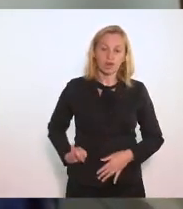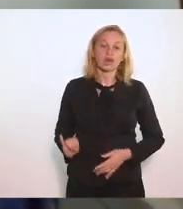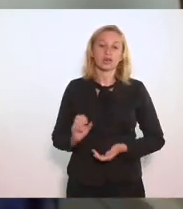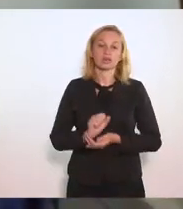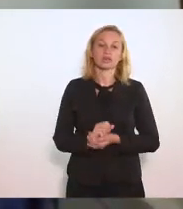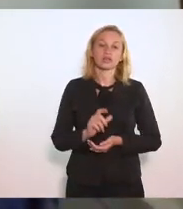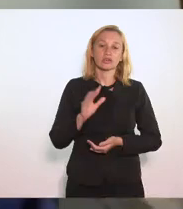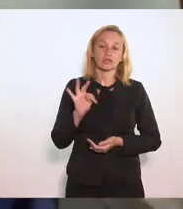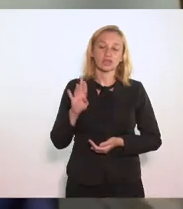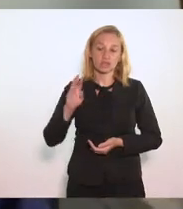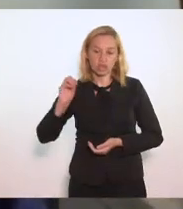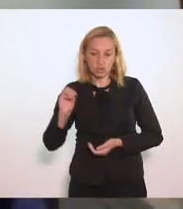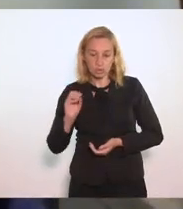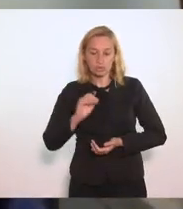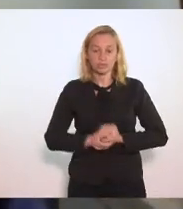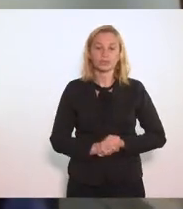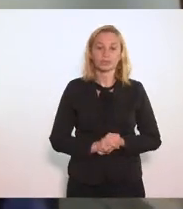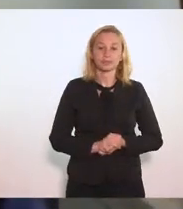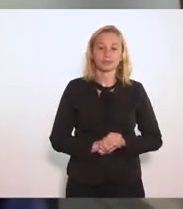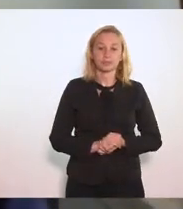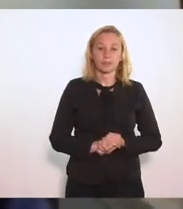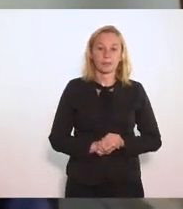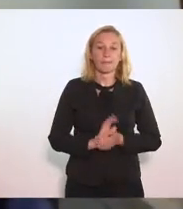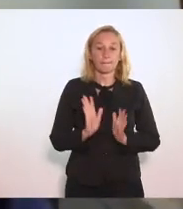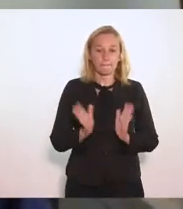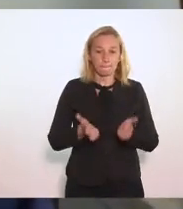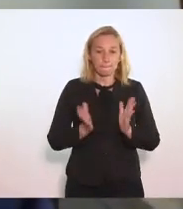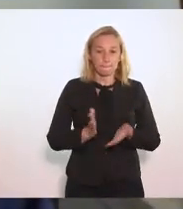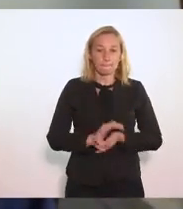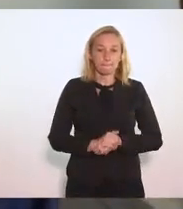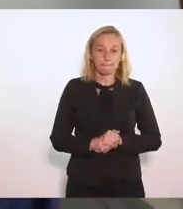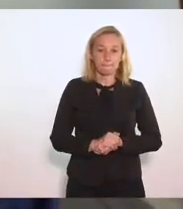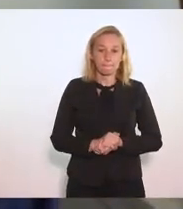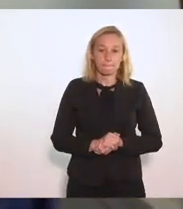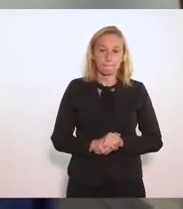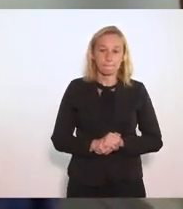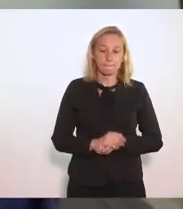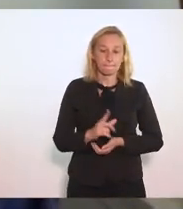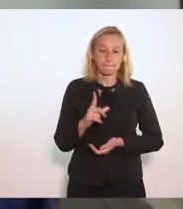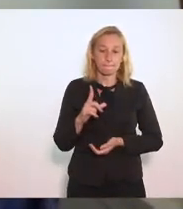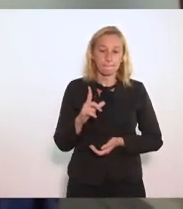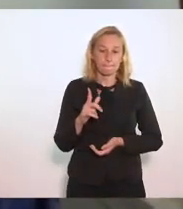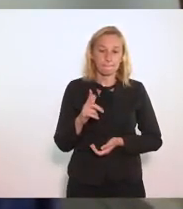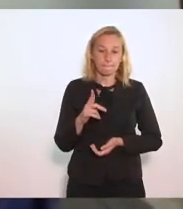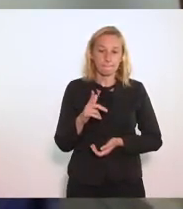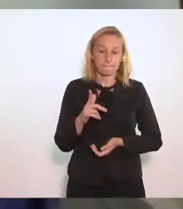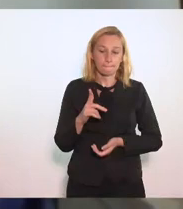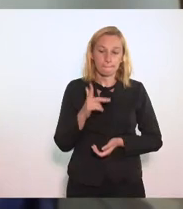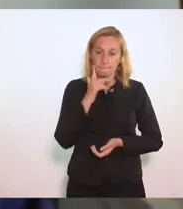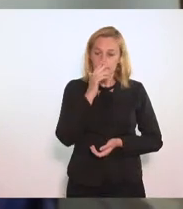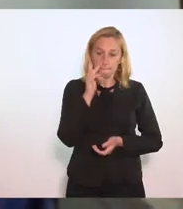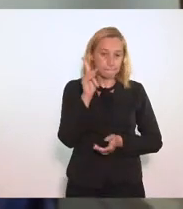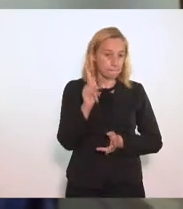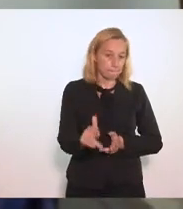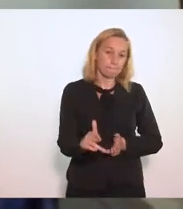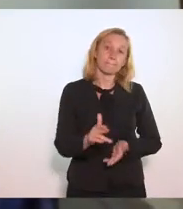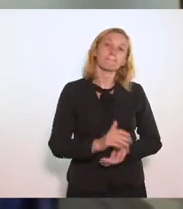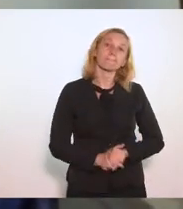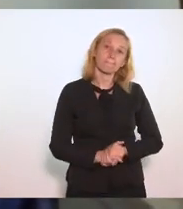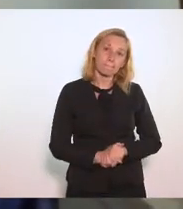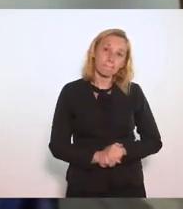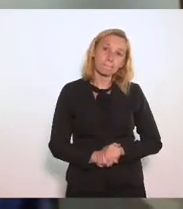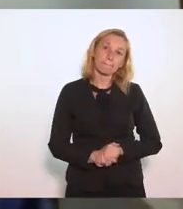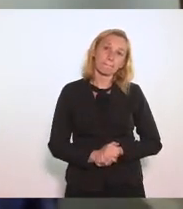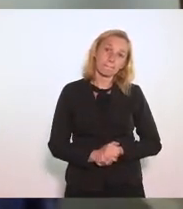Figueiredo Hoje A sensação Que temos É a mesma Desse